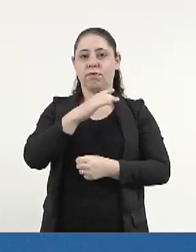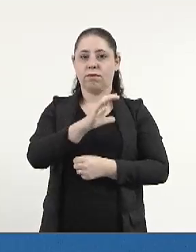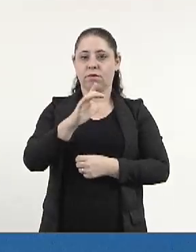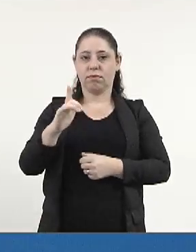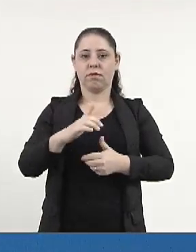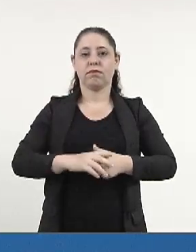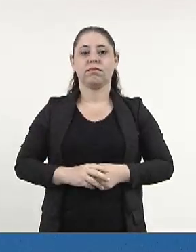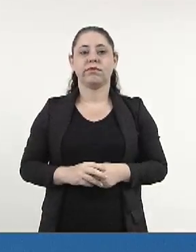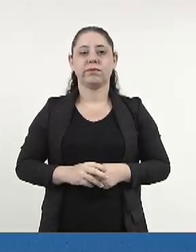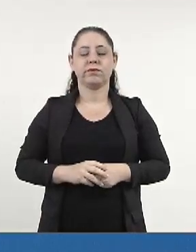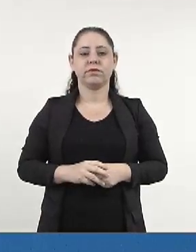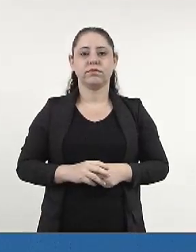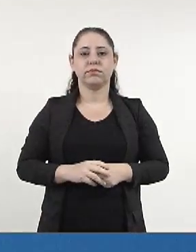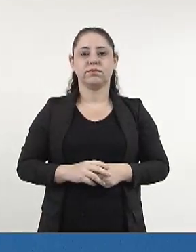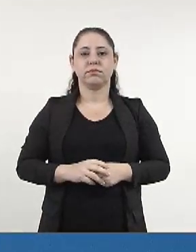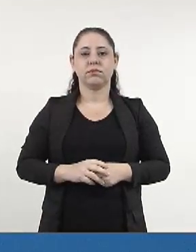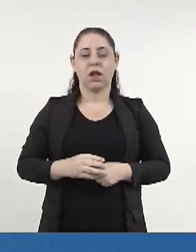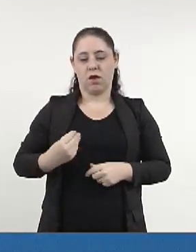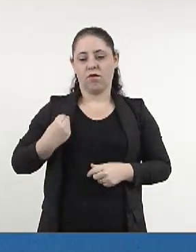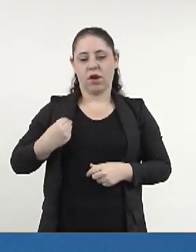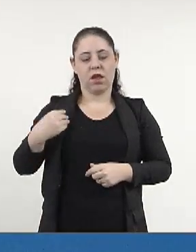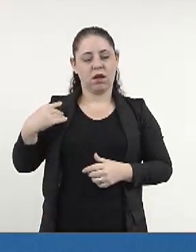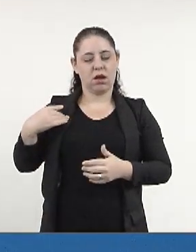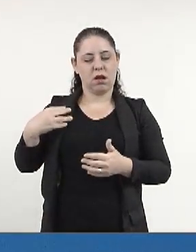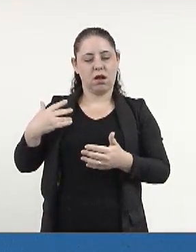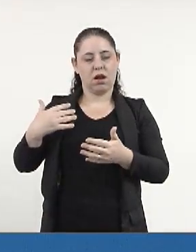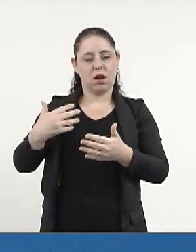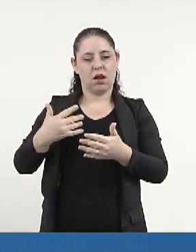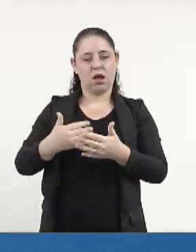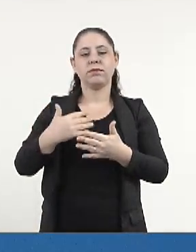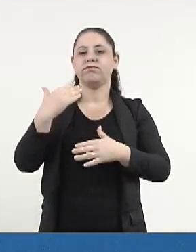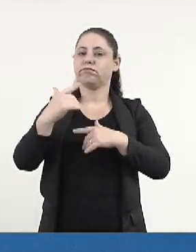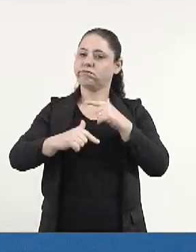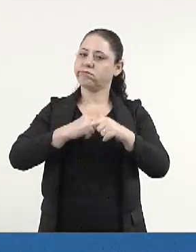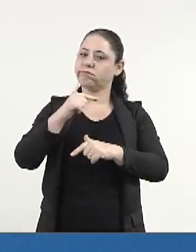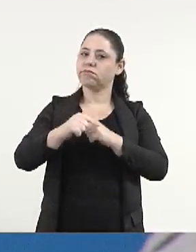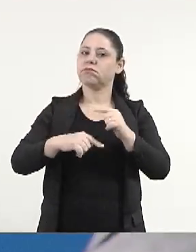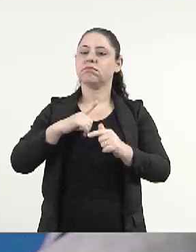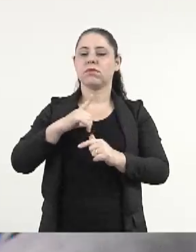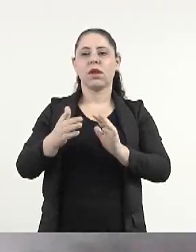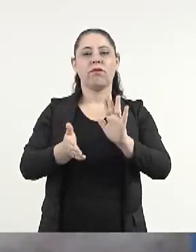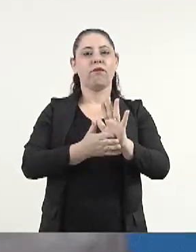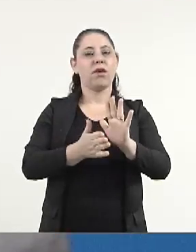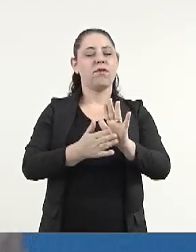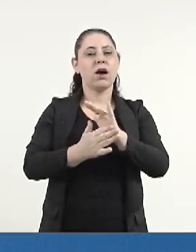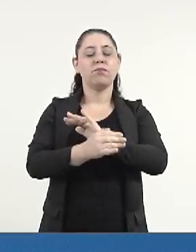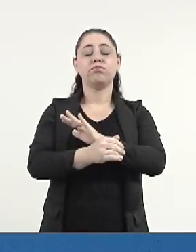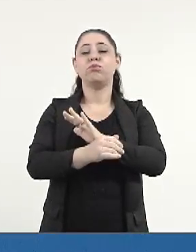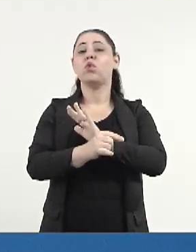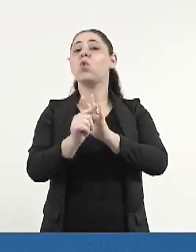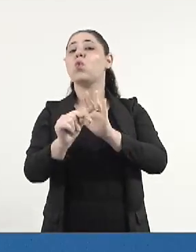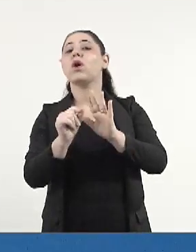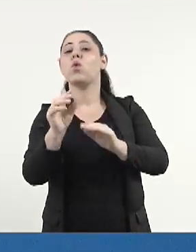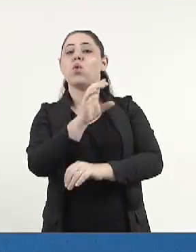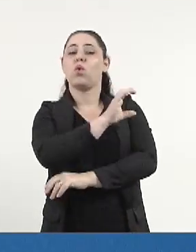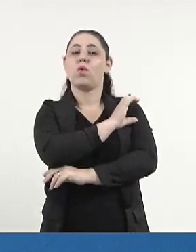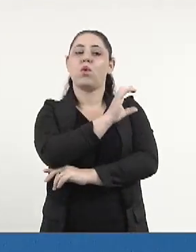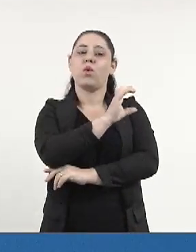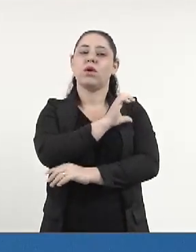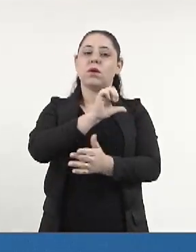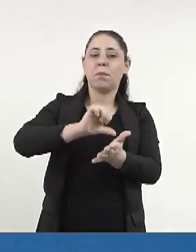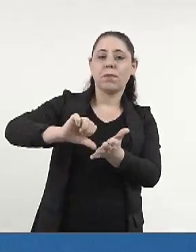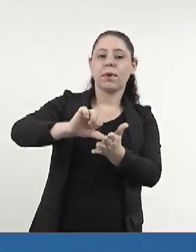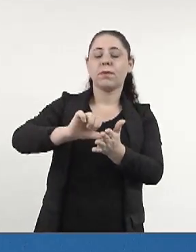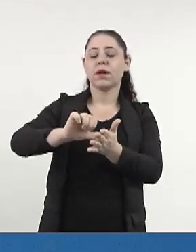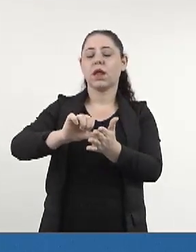Campo Grande. Ao longo de sua carreira, esteve à frente de importantes iniciativas, como a coordenação do Centro